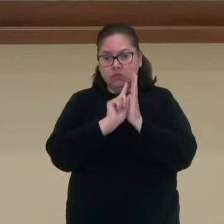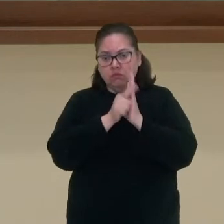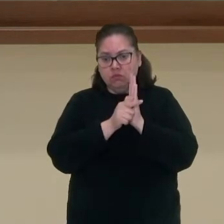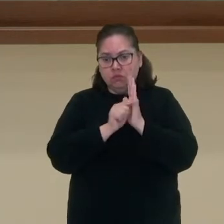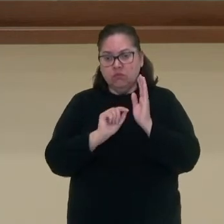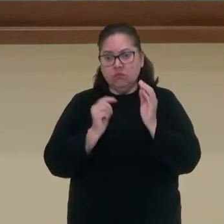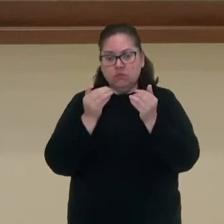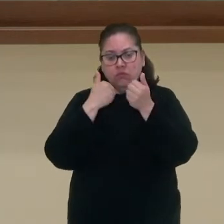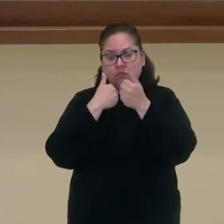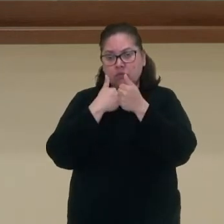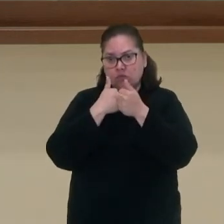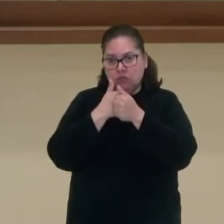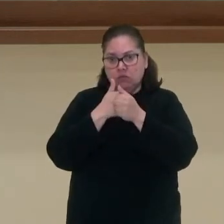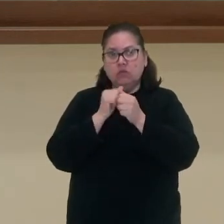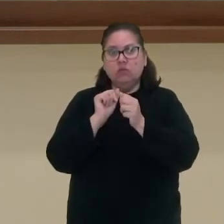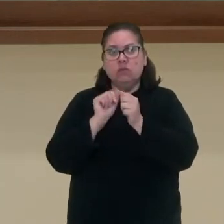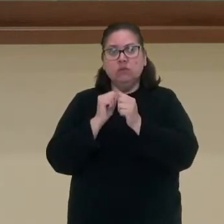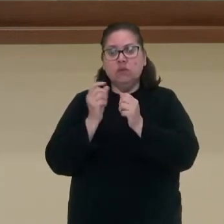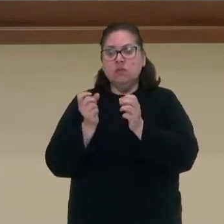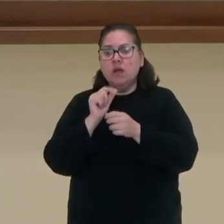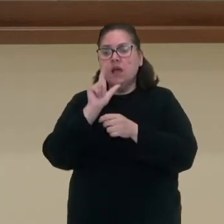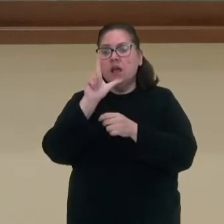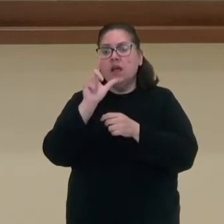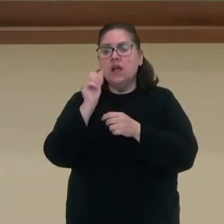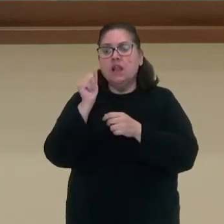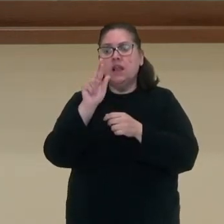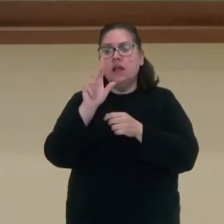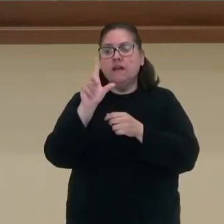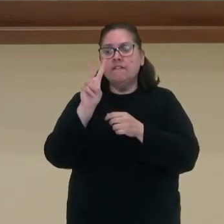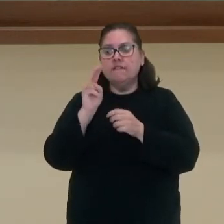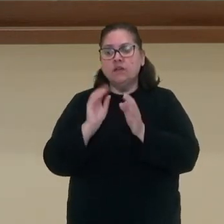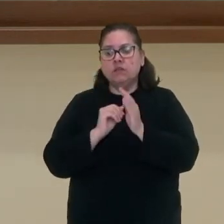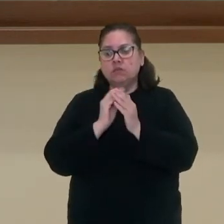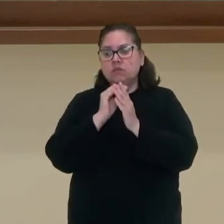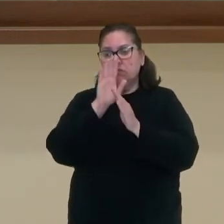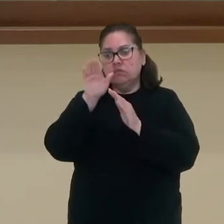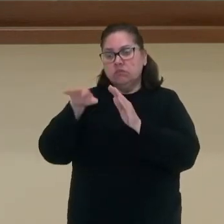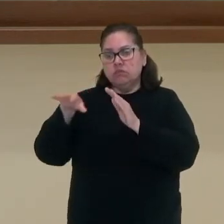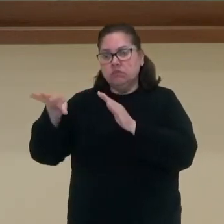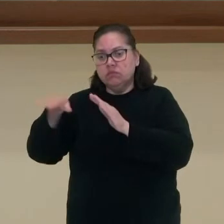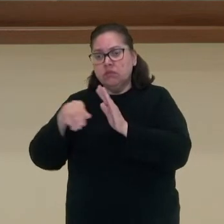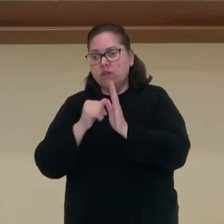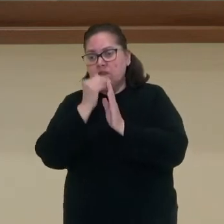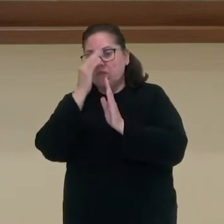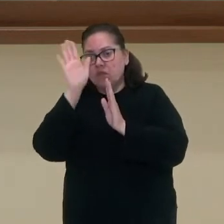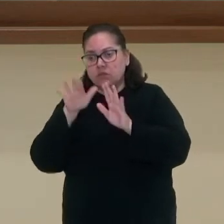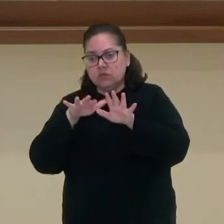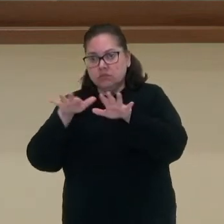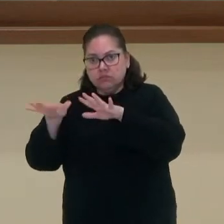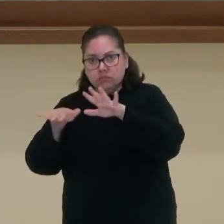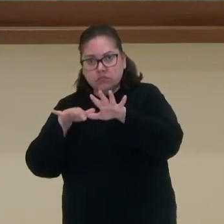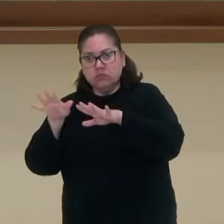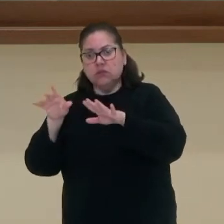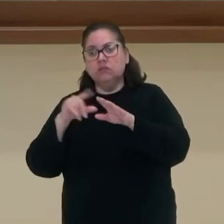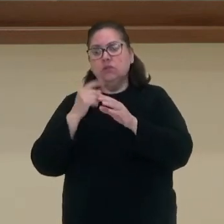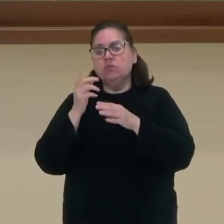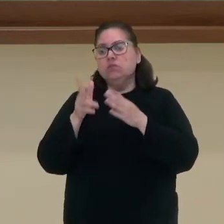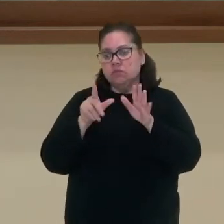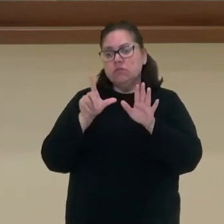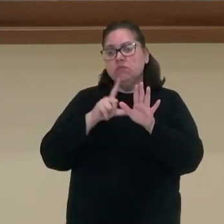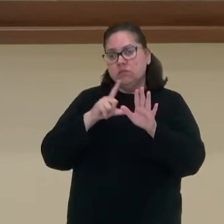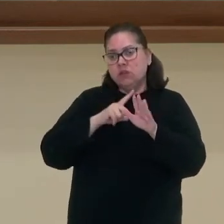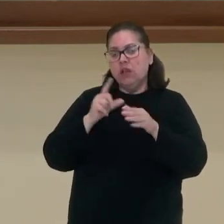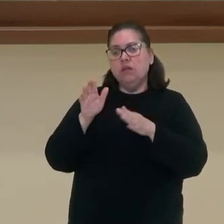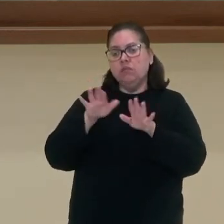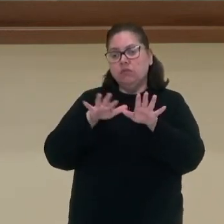ocorre esse encontro, vai formar uma larva. Essa larva, ela vai nadar. Então, ela possui movimento. Então, os poríferos possuem